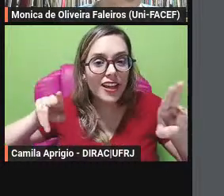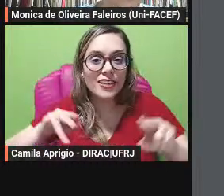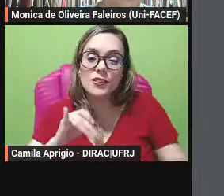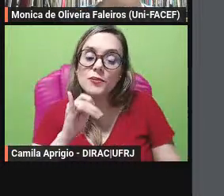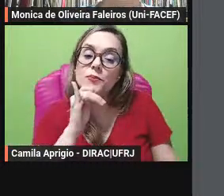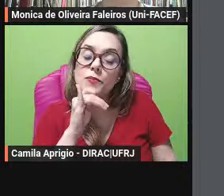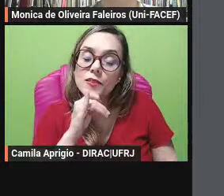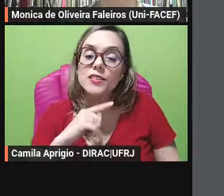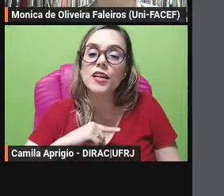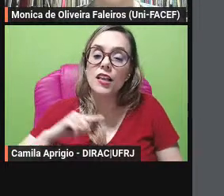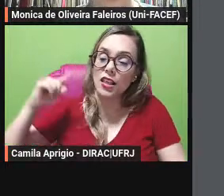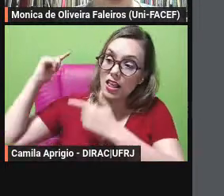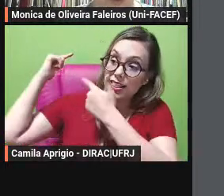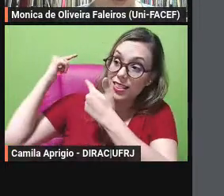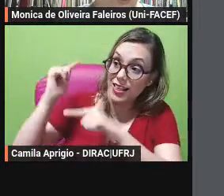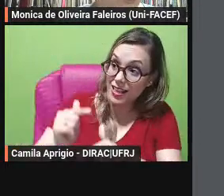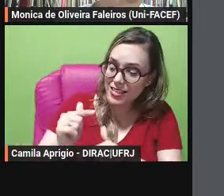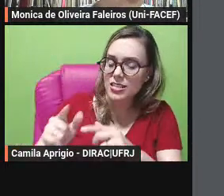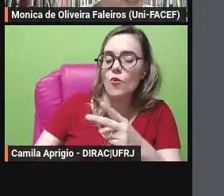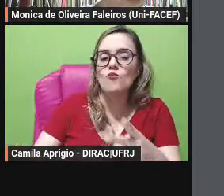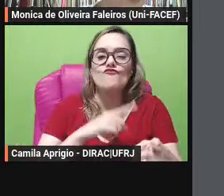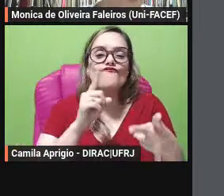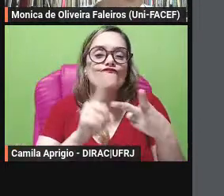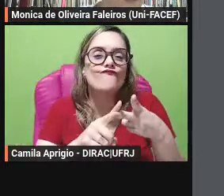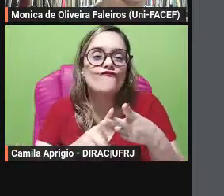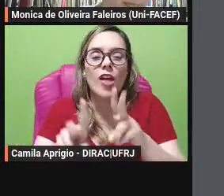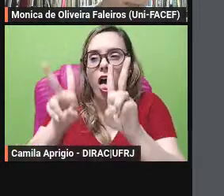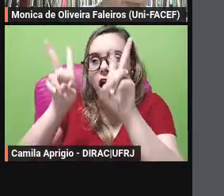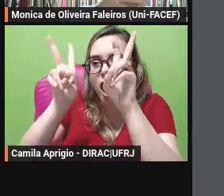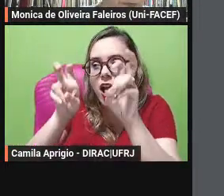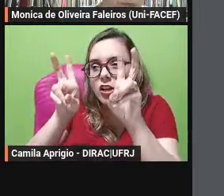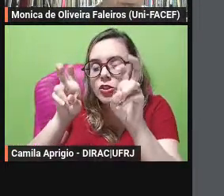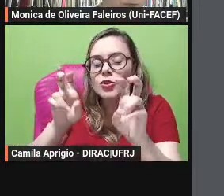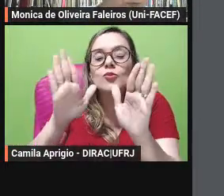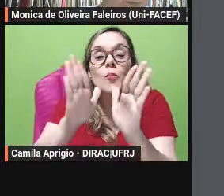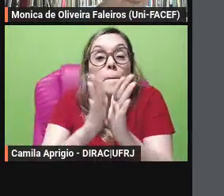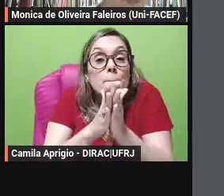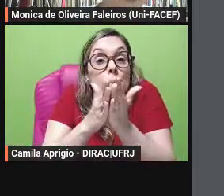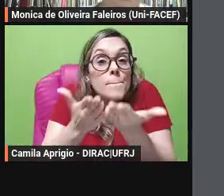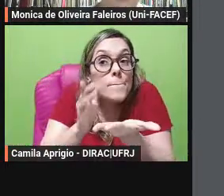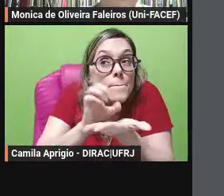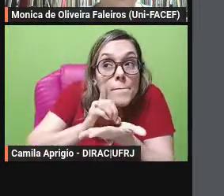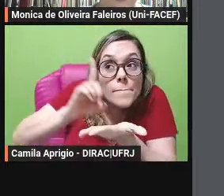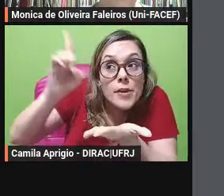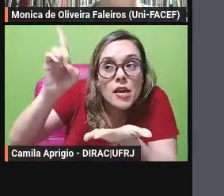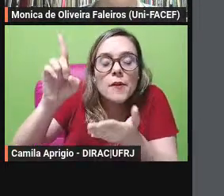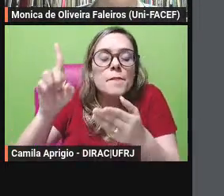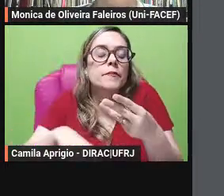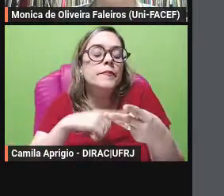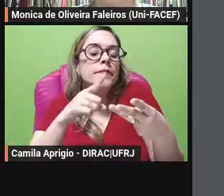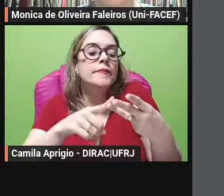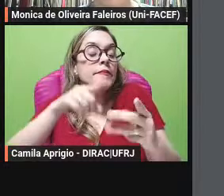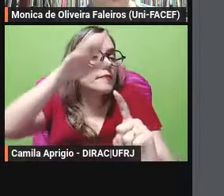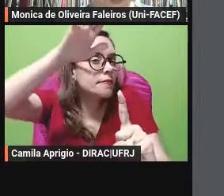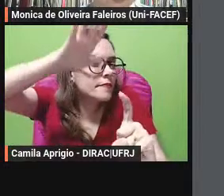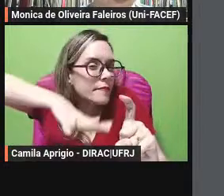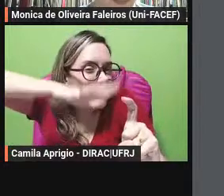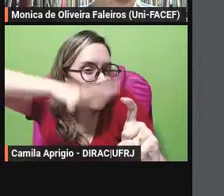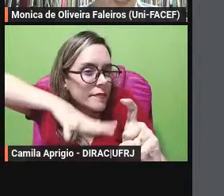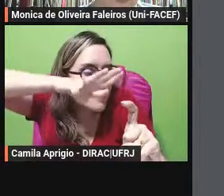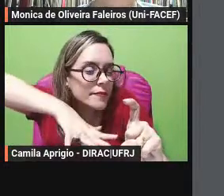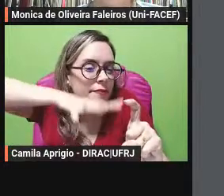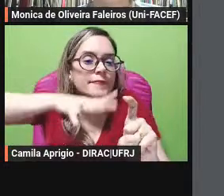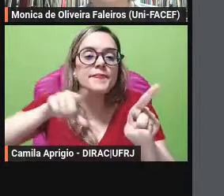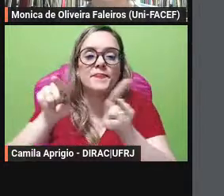tradição as de assunto mitológico bíblico literário entre outros mas afinal o que